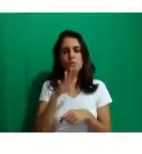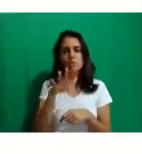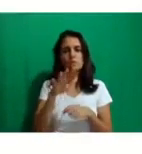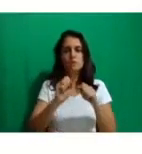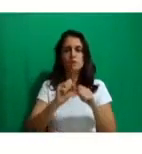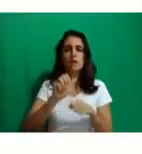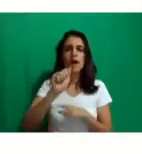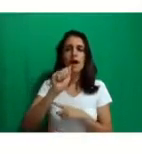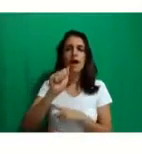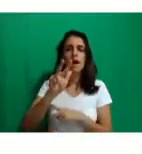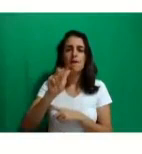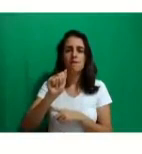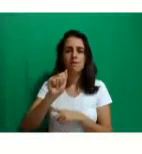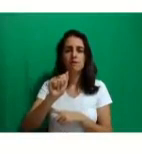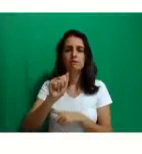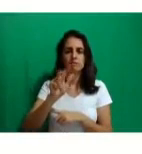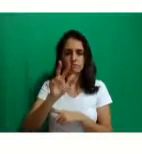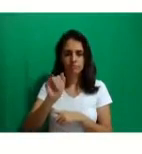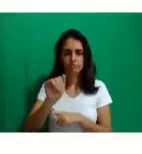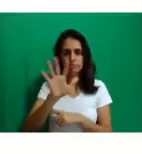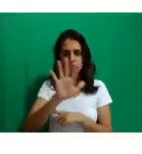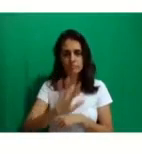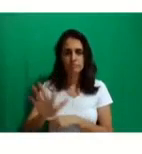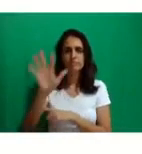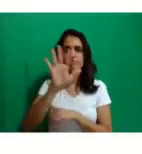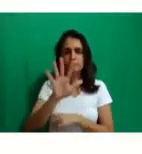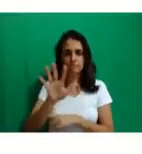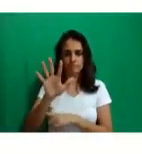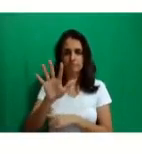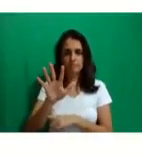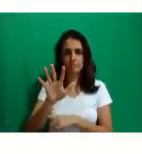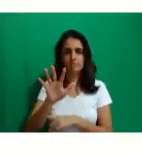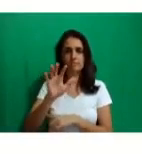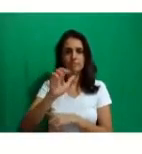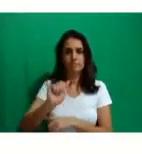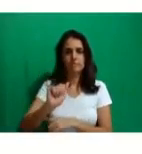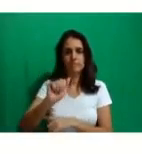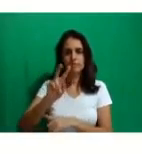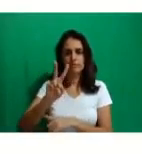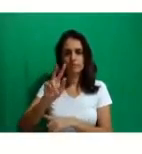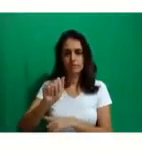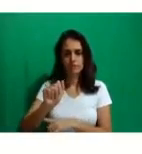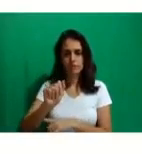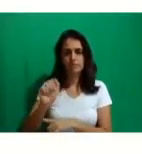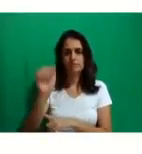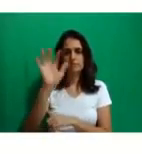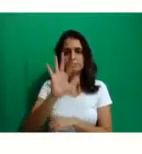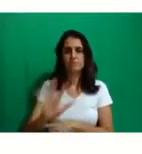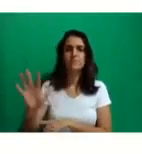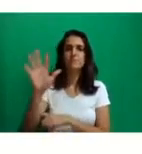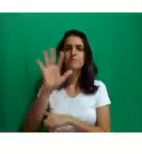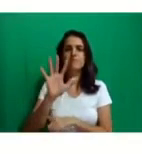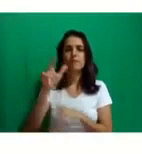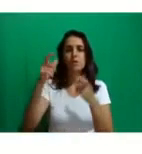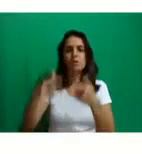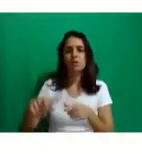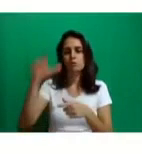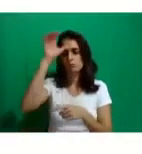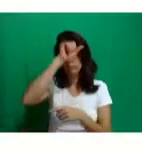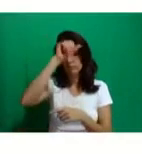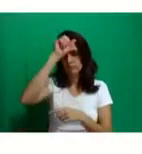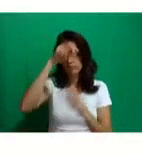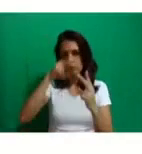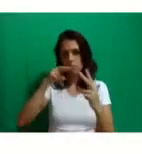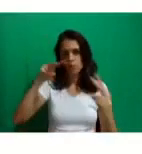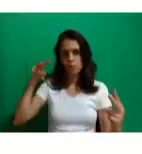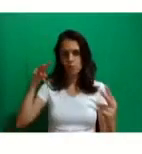As salas funcionam no AVA, que a gente chama, né? No ambiente virtual de aprendizagem. Então, vocês